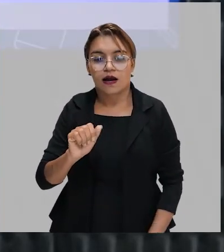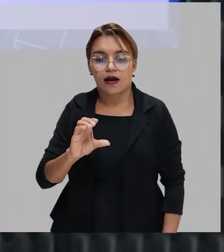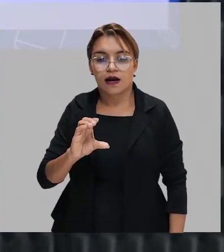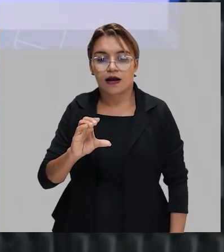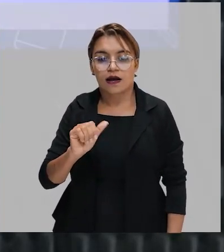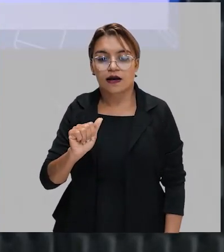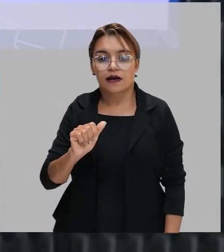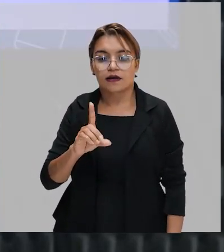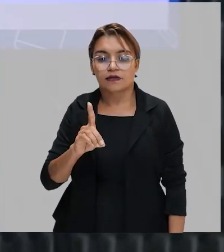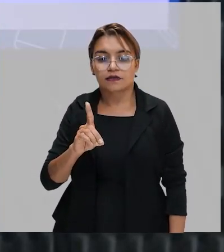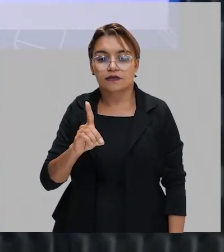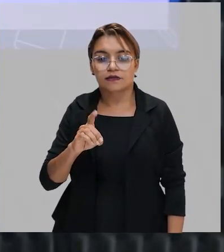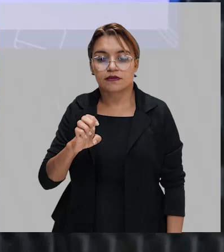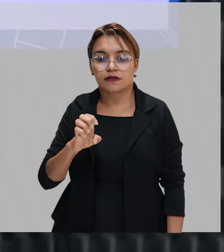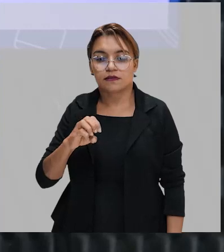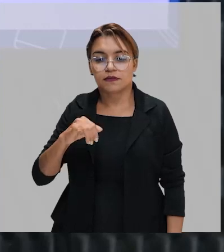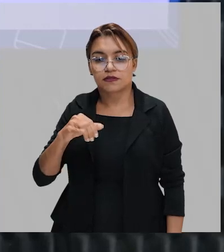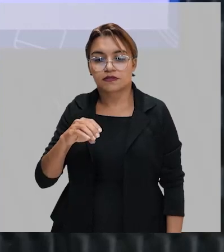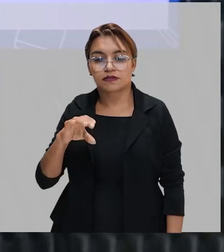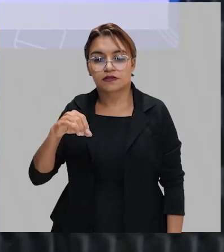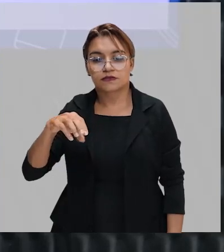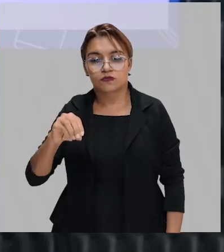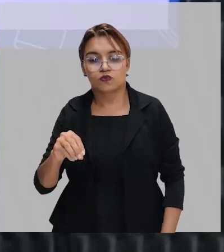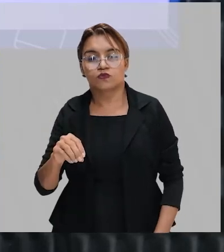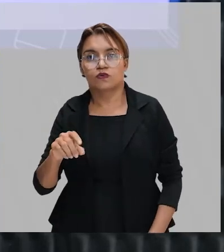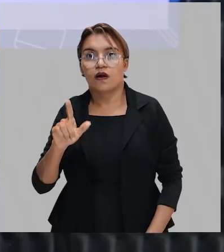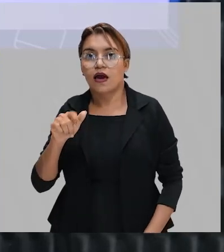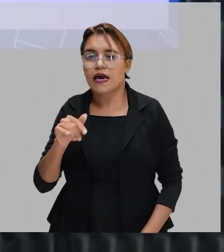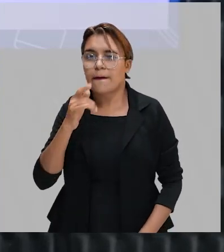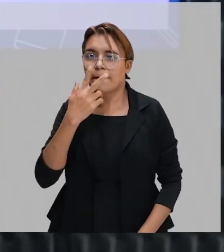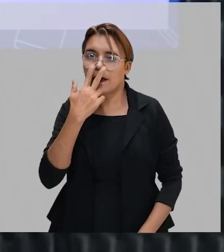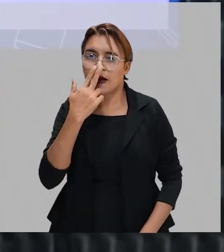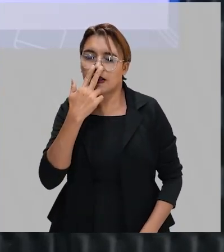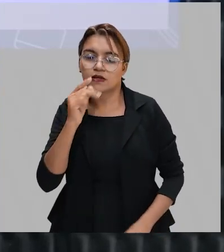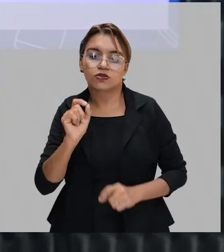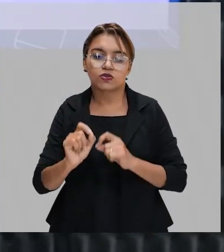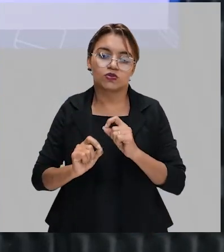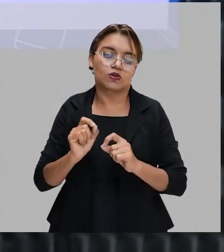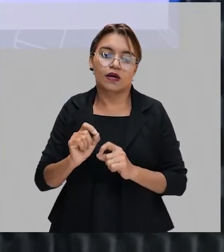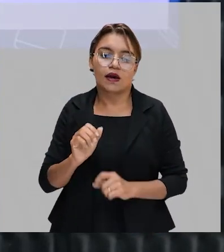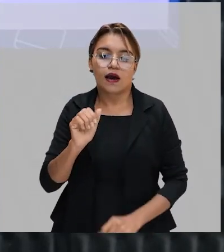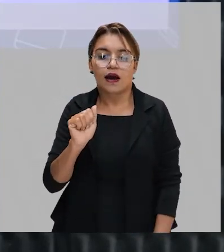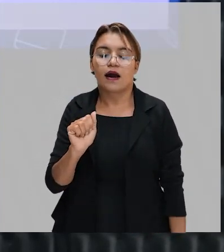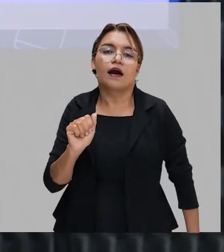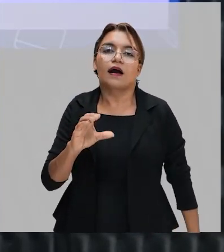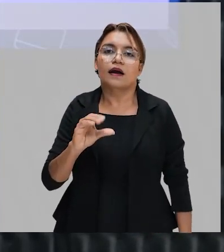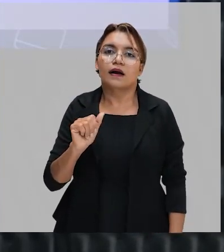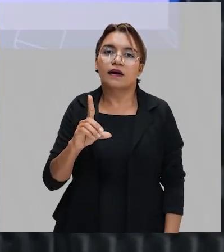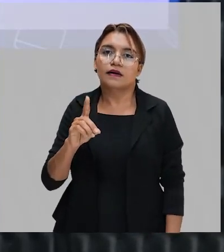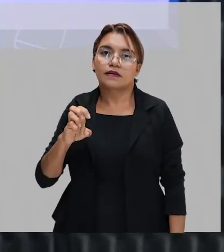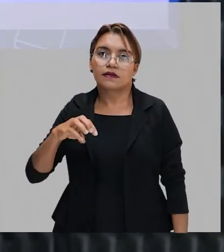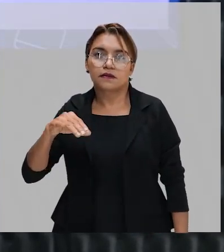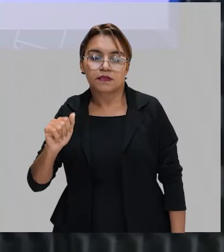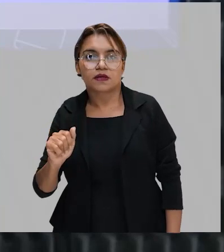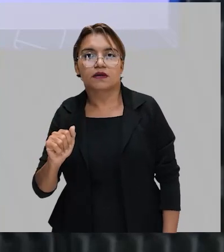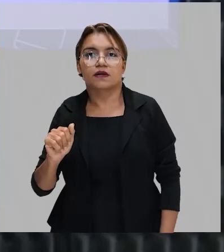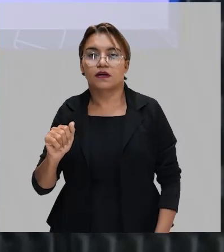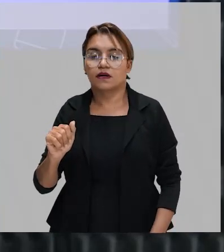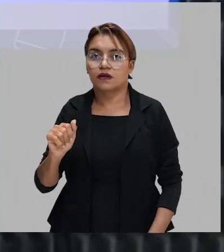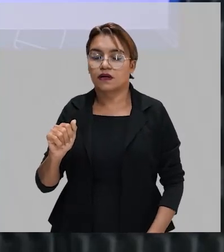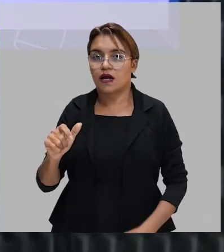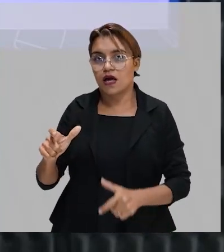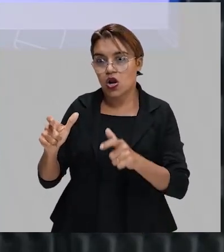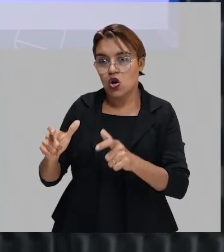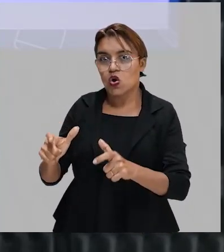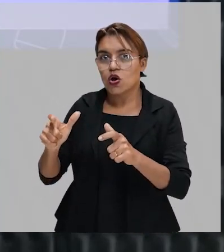e a inovação. O que é academicismo? Vem de academia, lugar de estudo. Não estou falando de